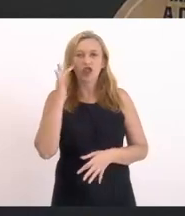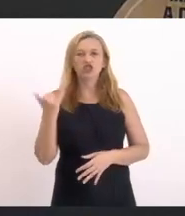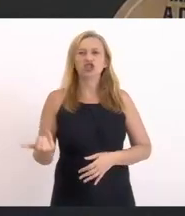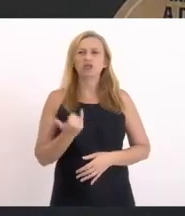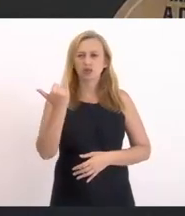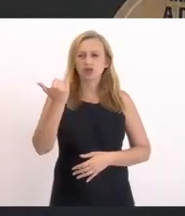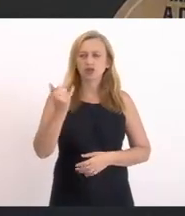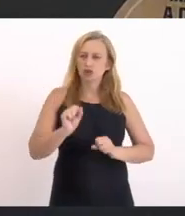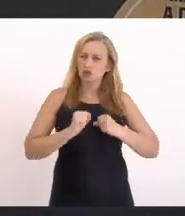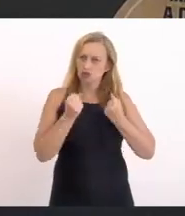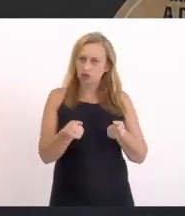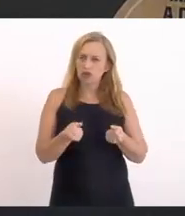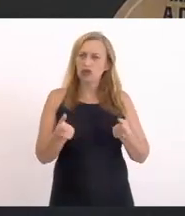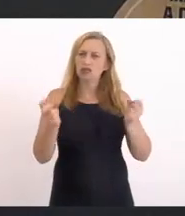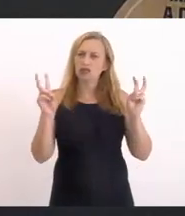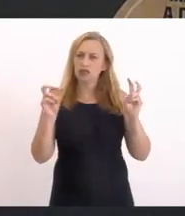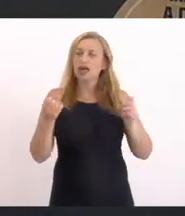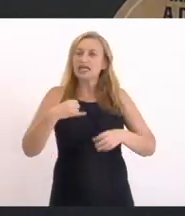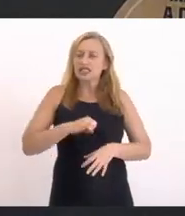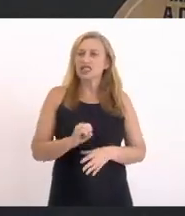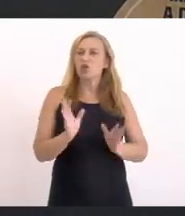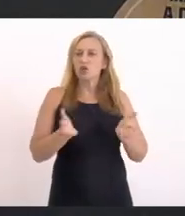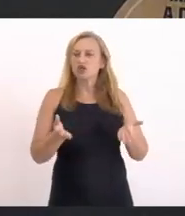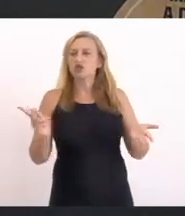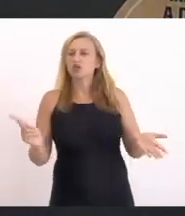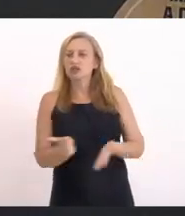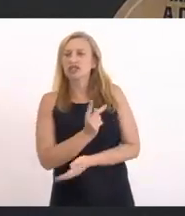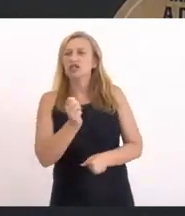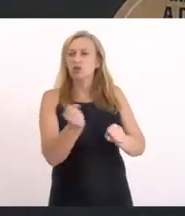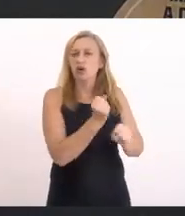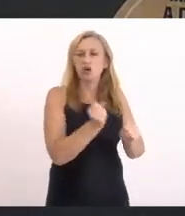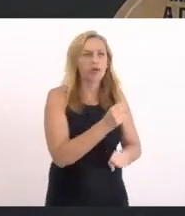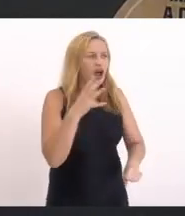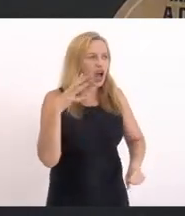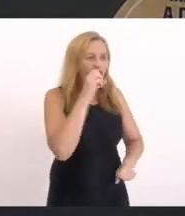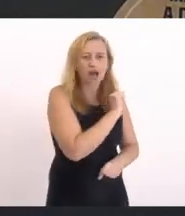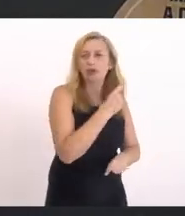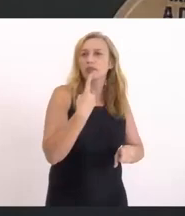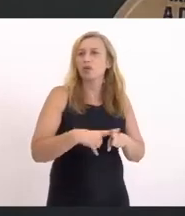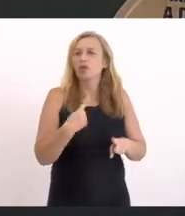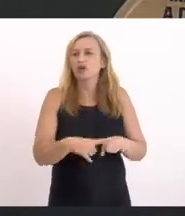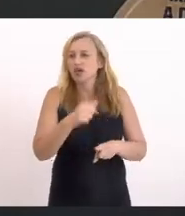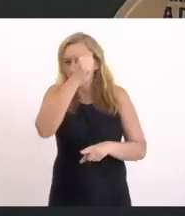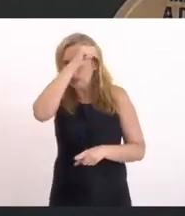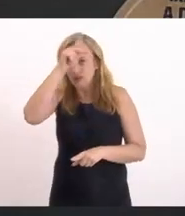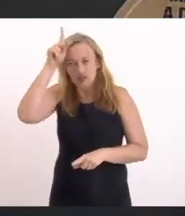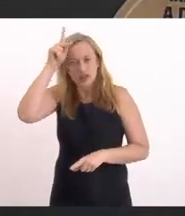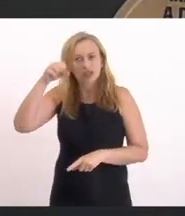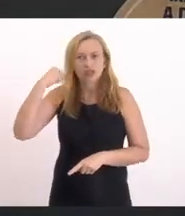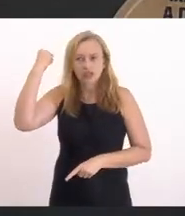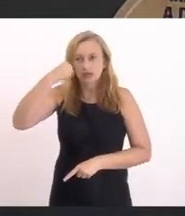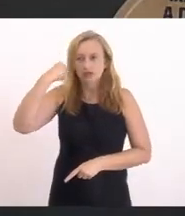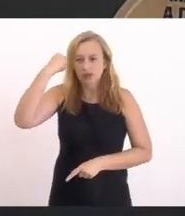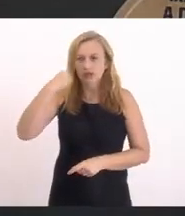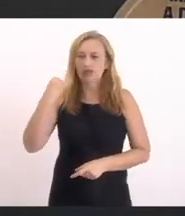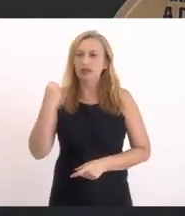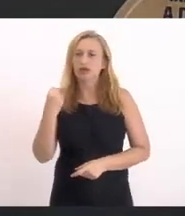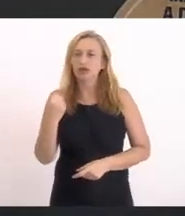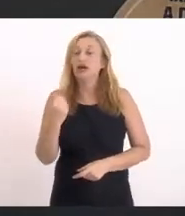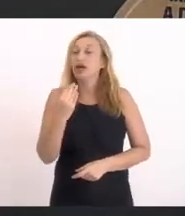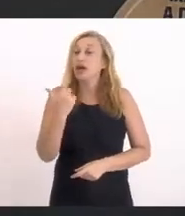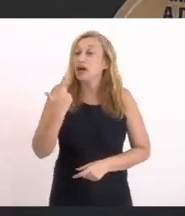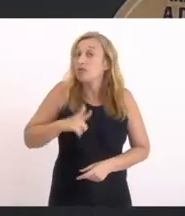Importante reforçar isso Se hoje está acontecendo Uma obra emergencial É porque a prefeitura Municipal de Saquarema Inclusive